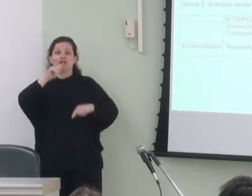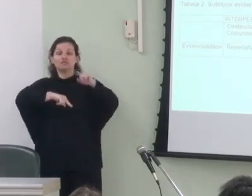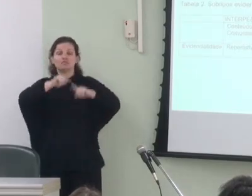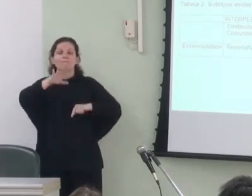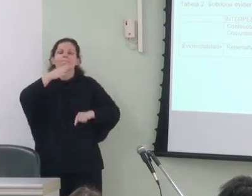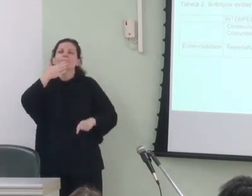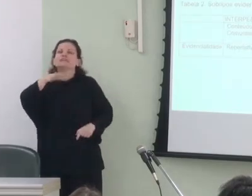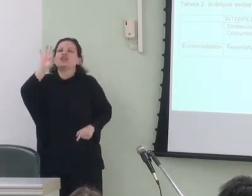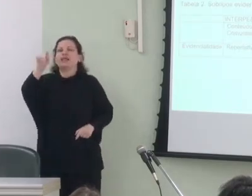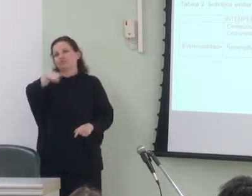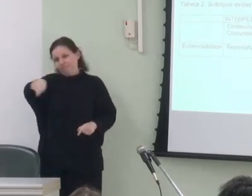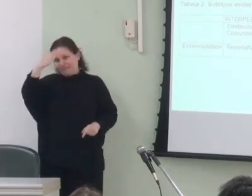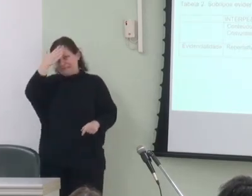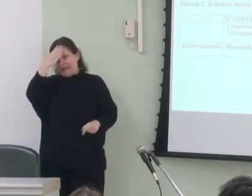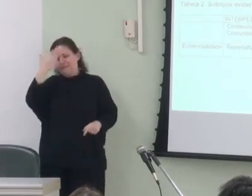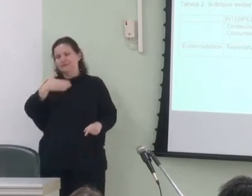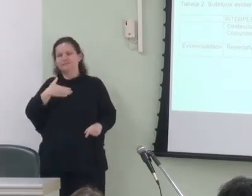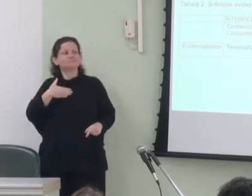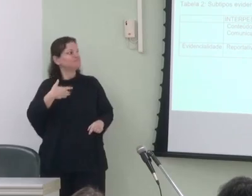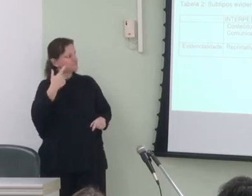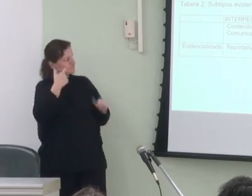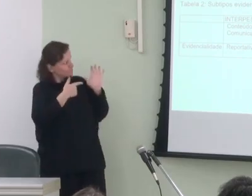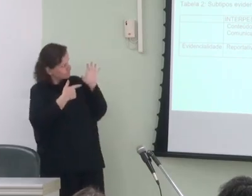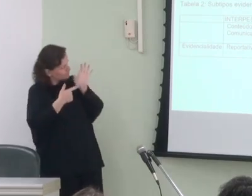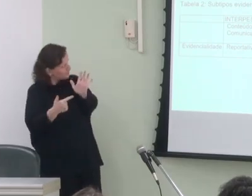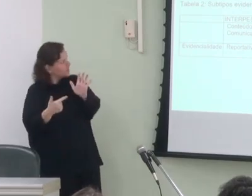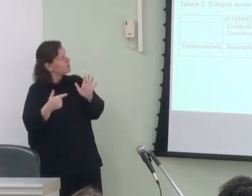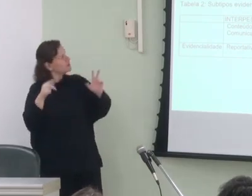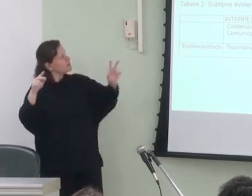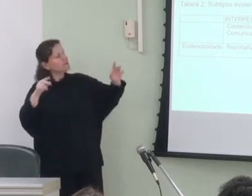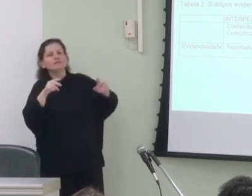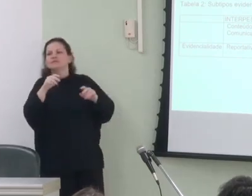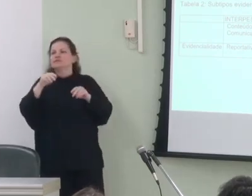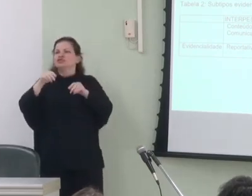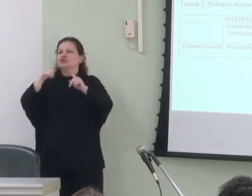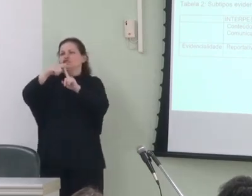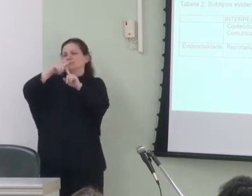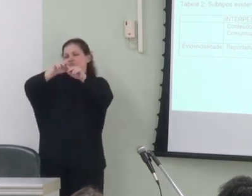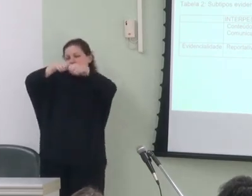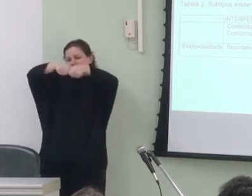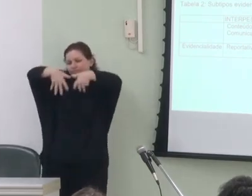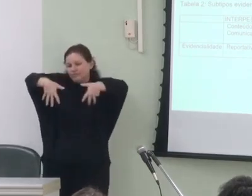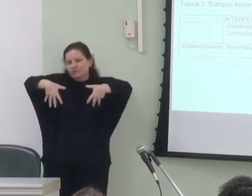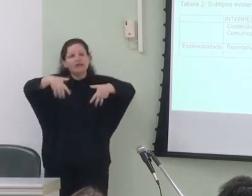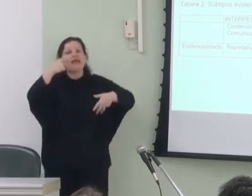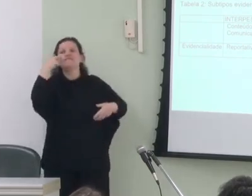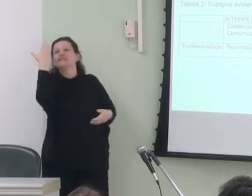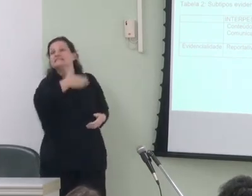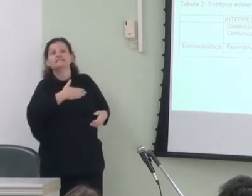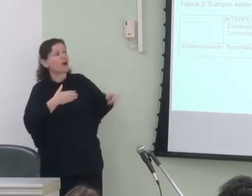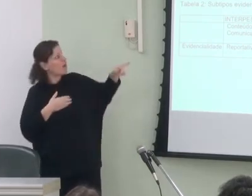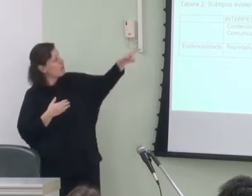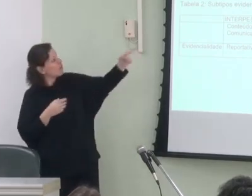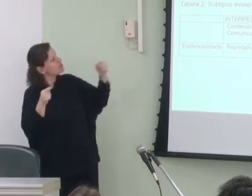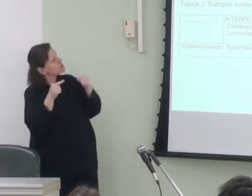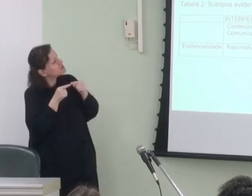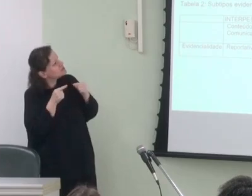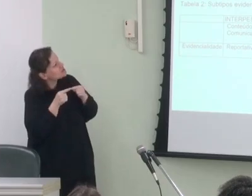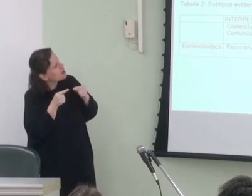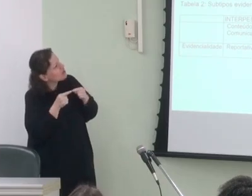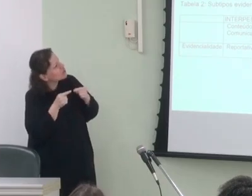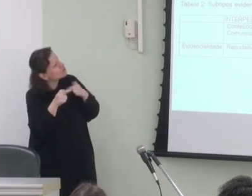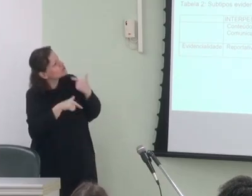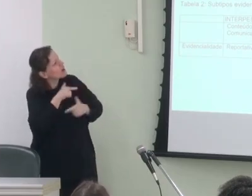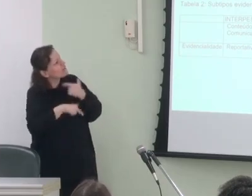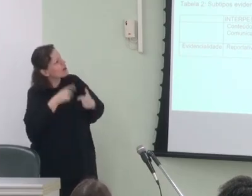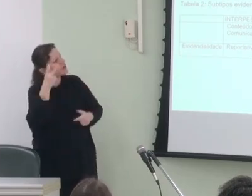vocês sabem. Aqui eu apresento então os subtipos evidenciais segundo o trabalho